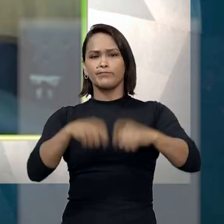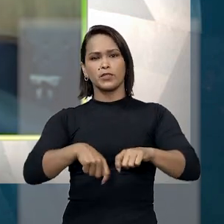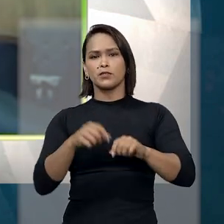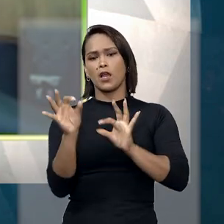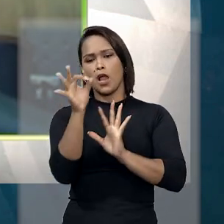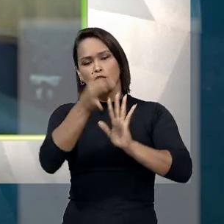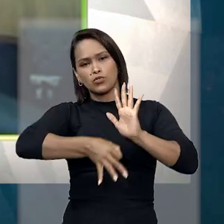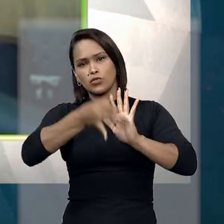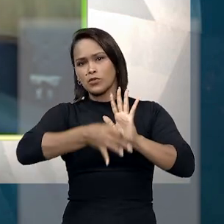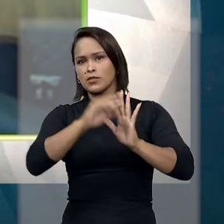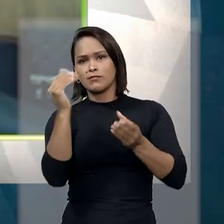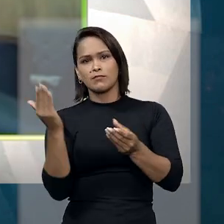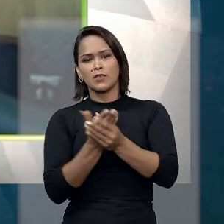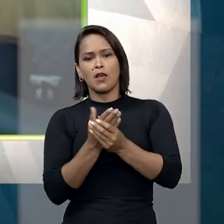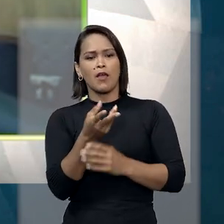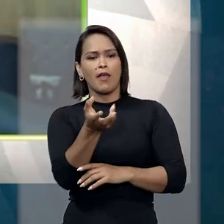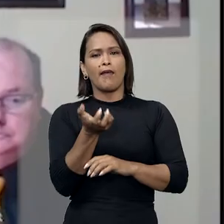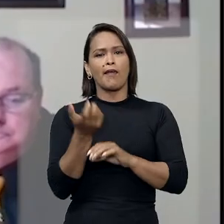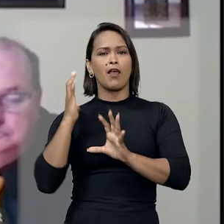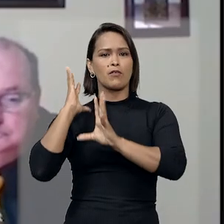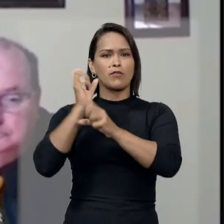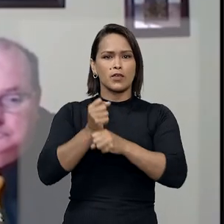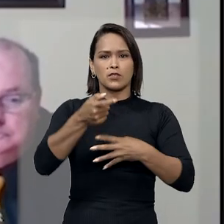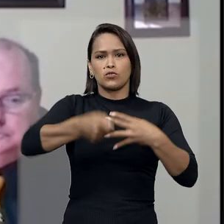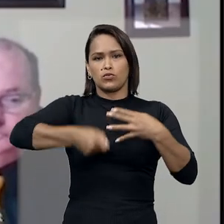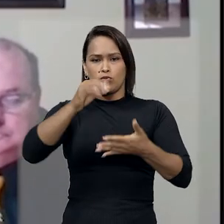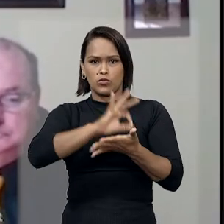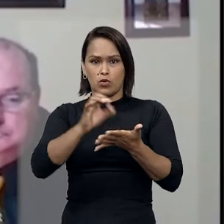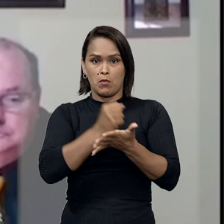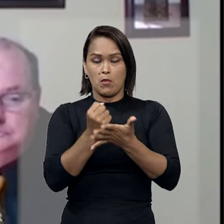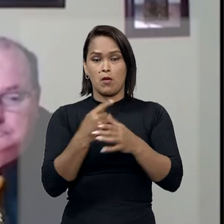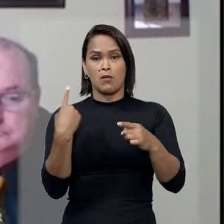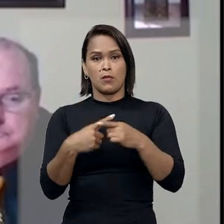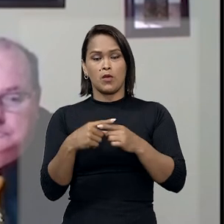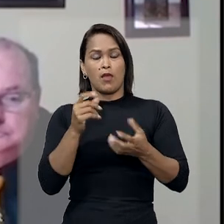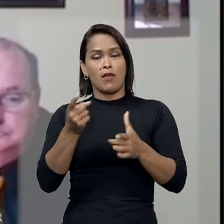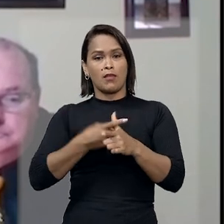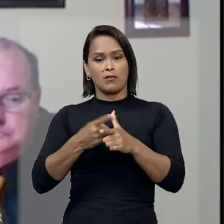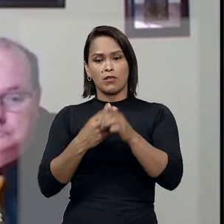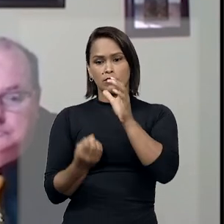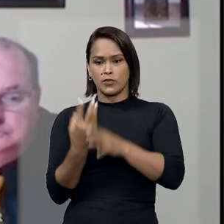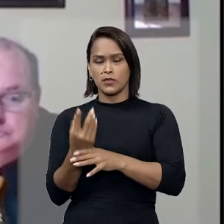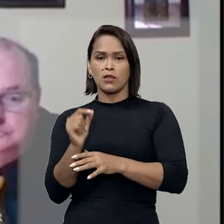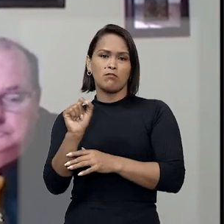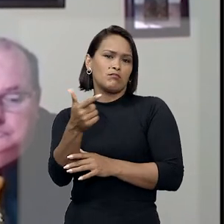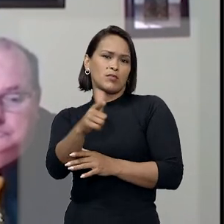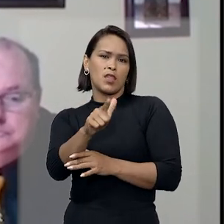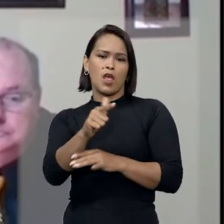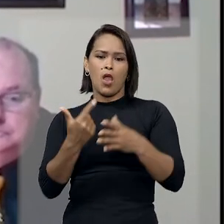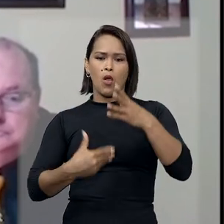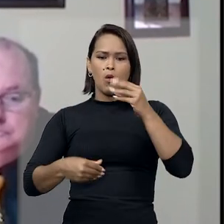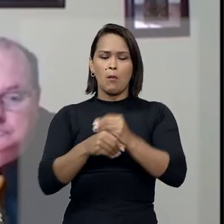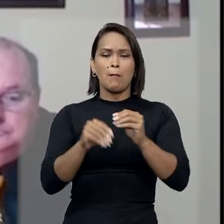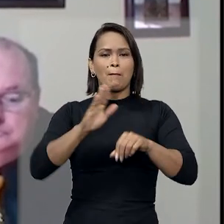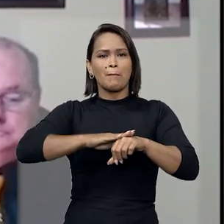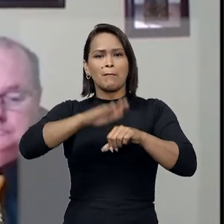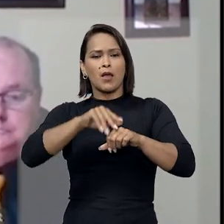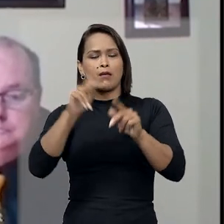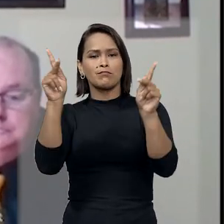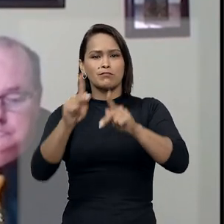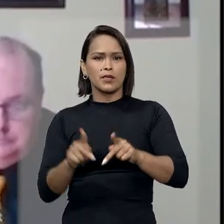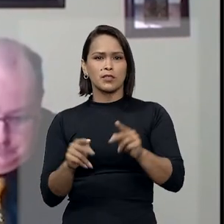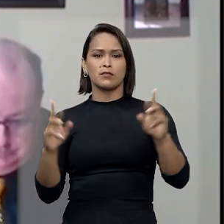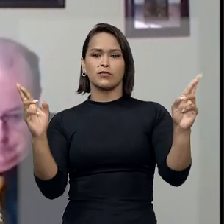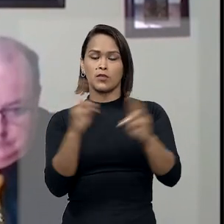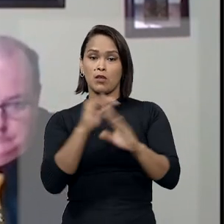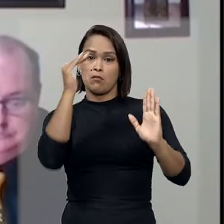ajuizar a ação para buscar a revisão do contrato, tendo em vista que a devedora primitiva não compõe mais o polo passivo da relação